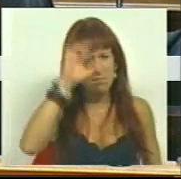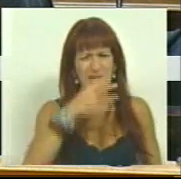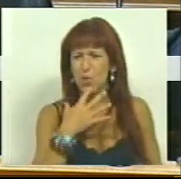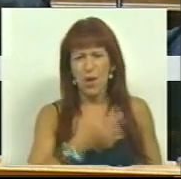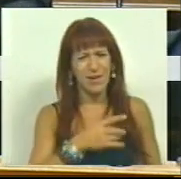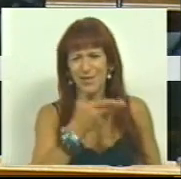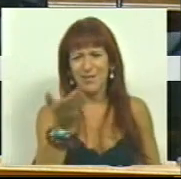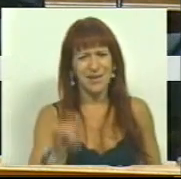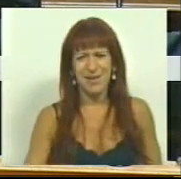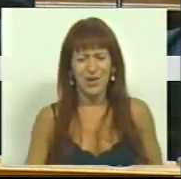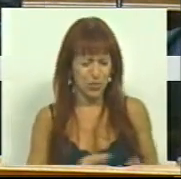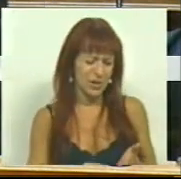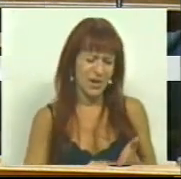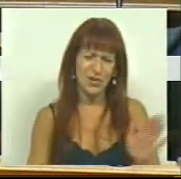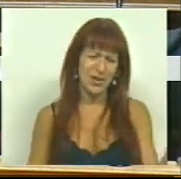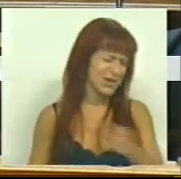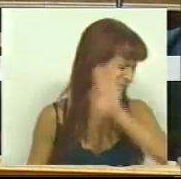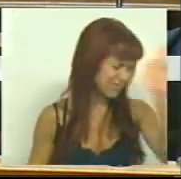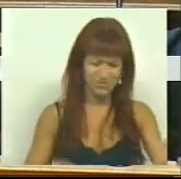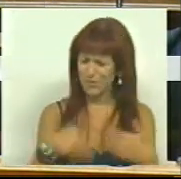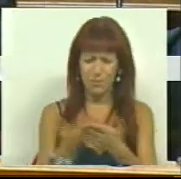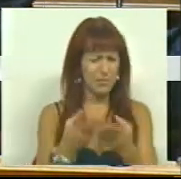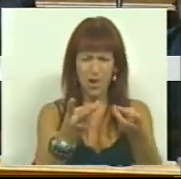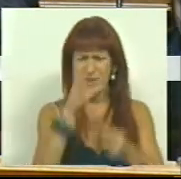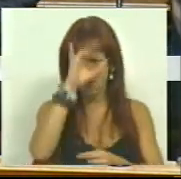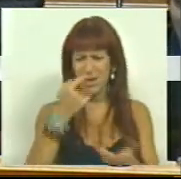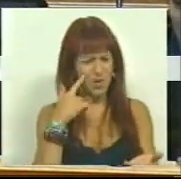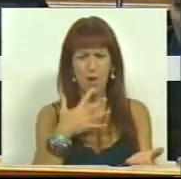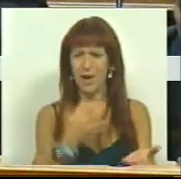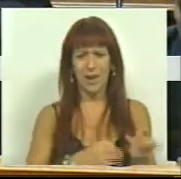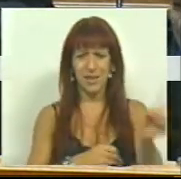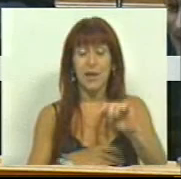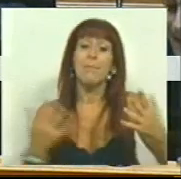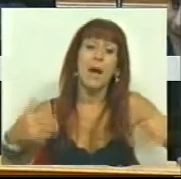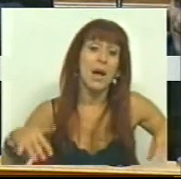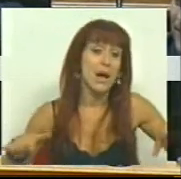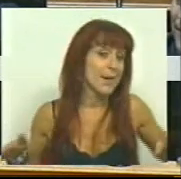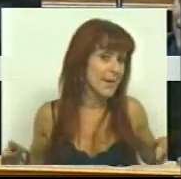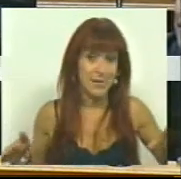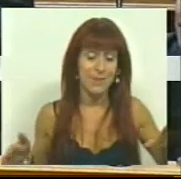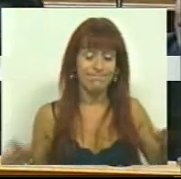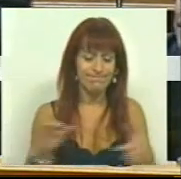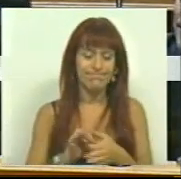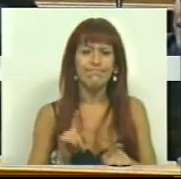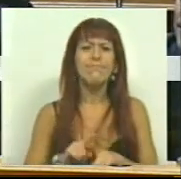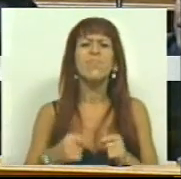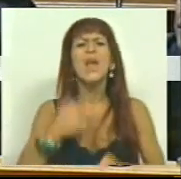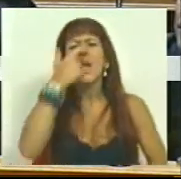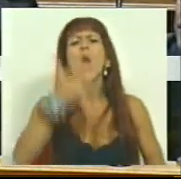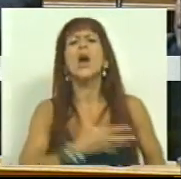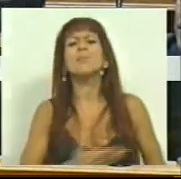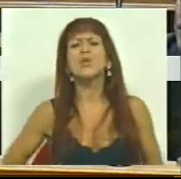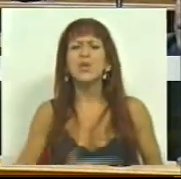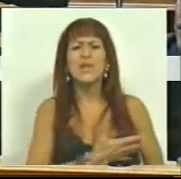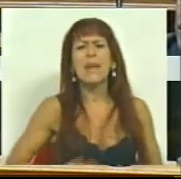acredita naquilo que está escrito nesta proposta de orçamento. Mas, e em relação ao desemprego?